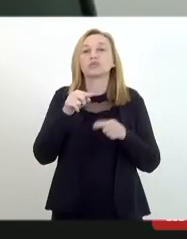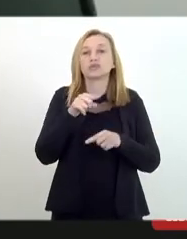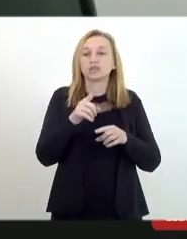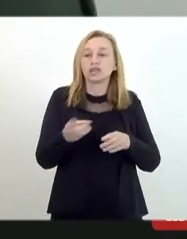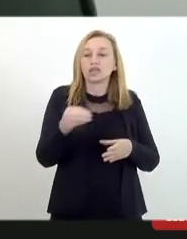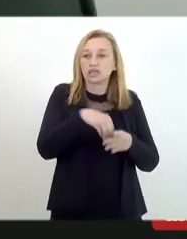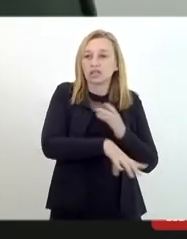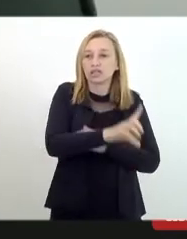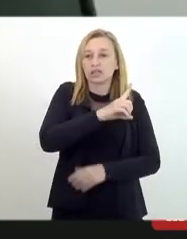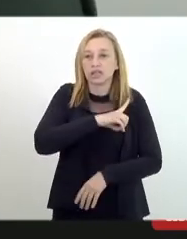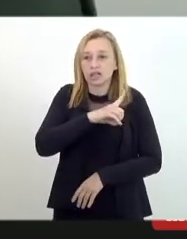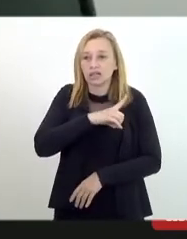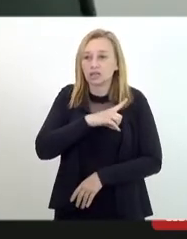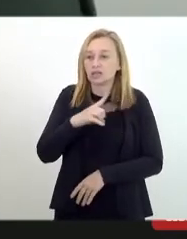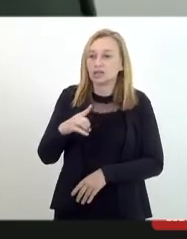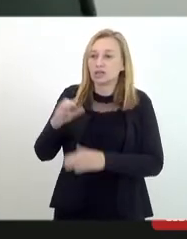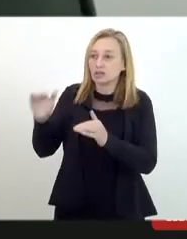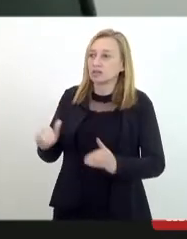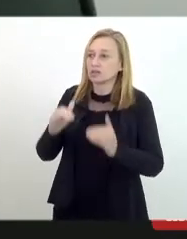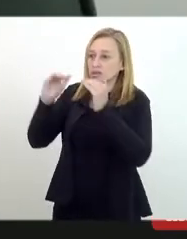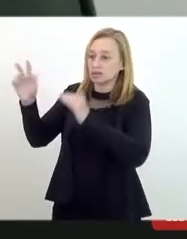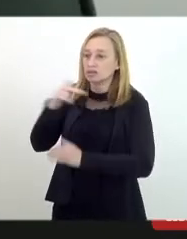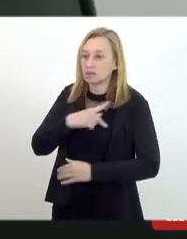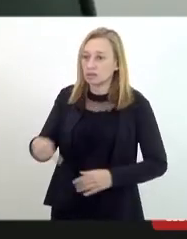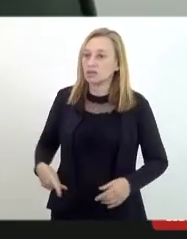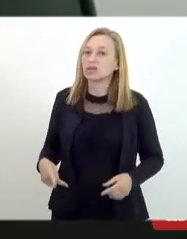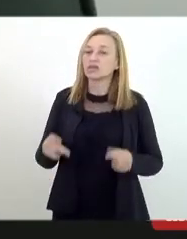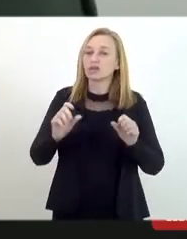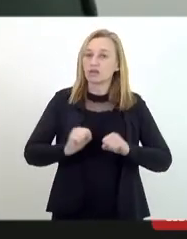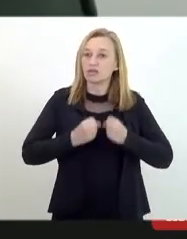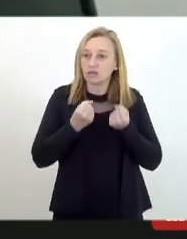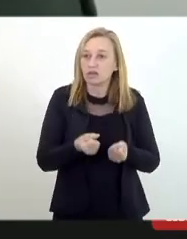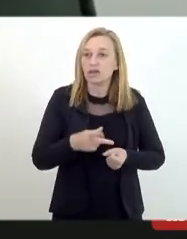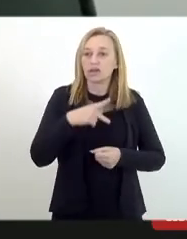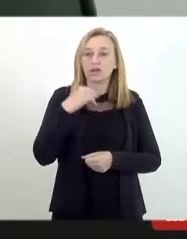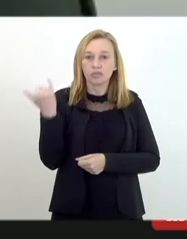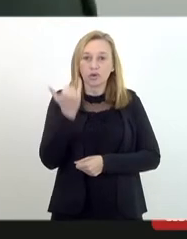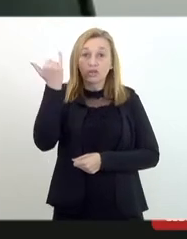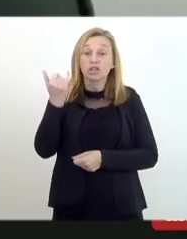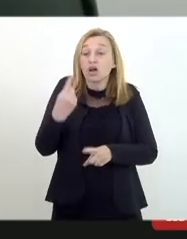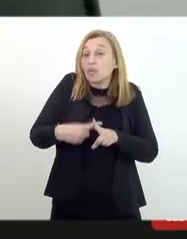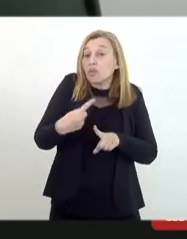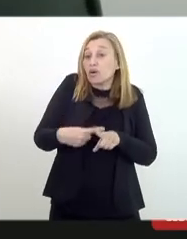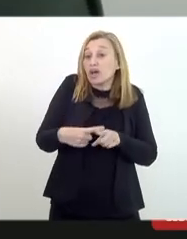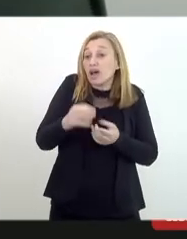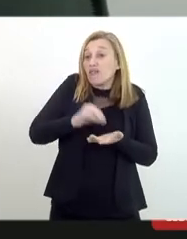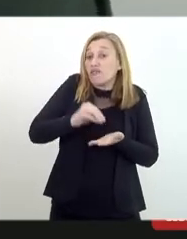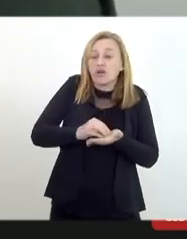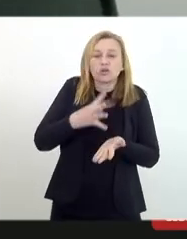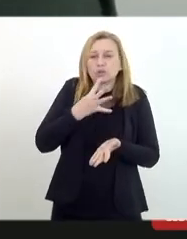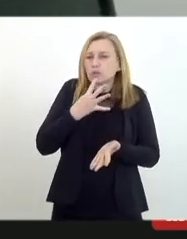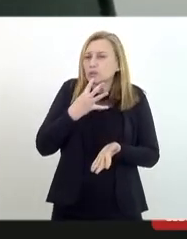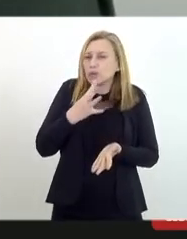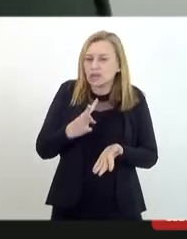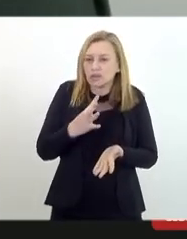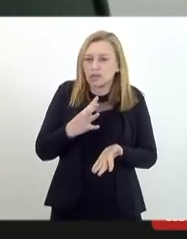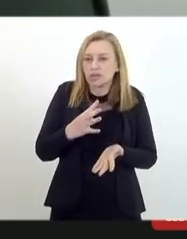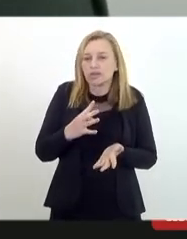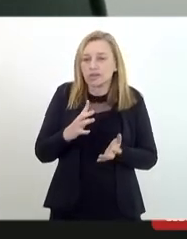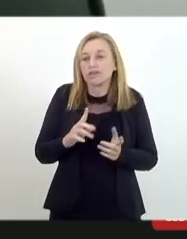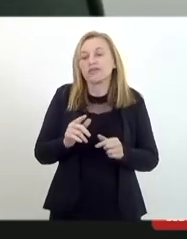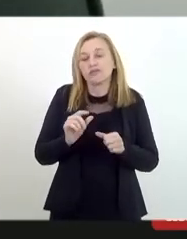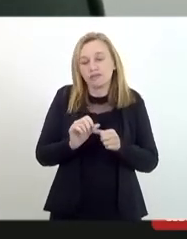que vossa excelência reforça aí também a importância, porque o desconhecimento é que leva a essas atitudes.